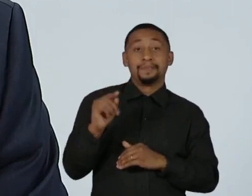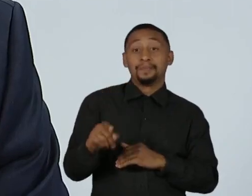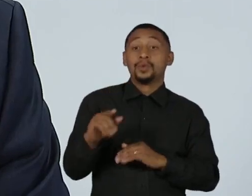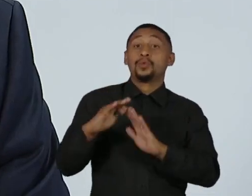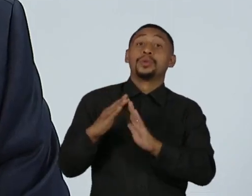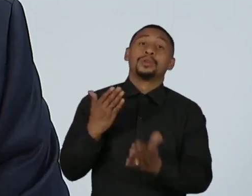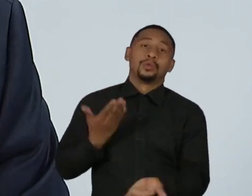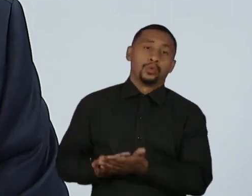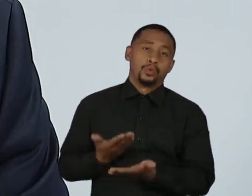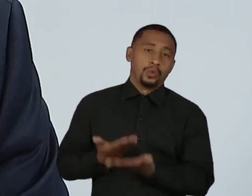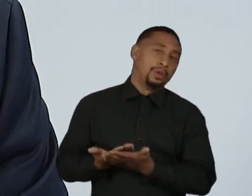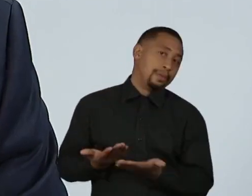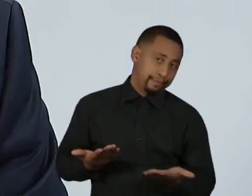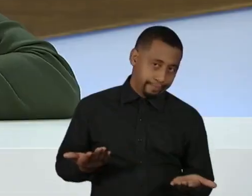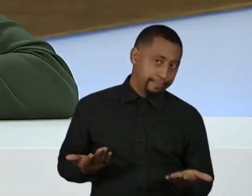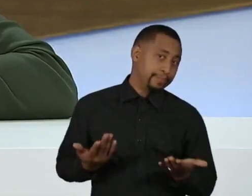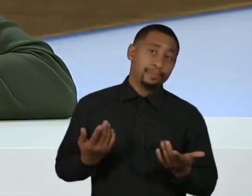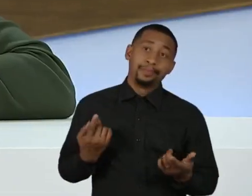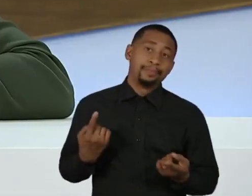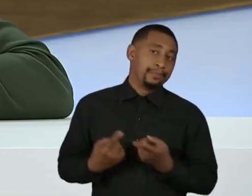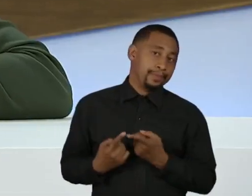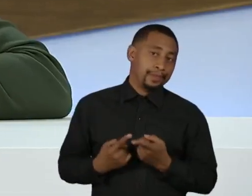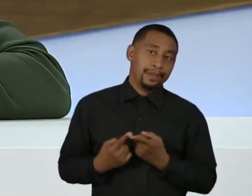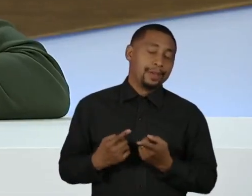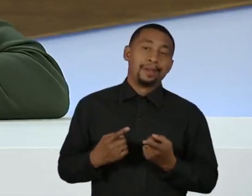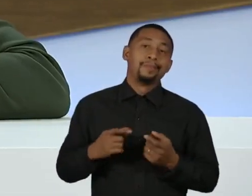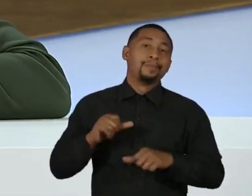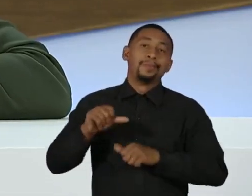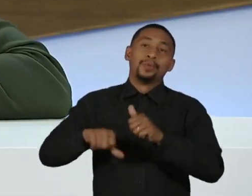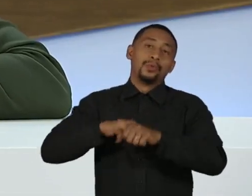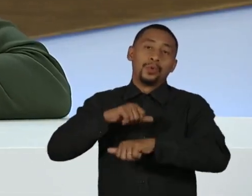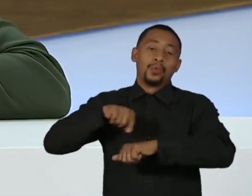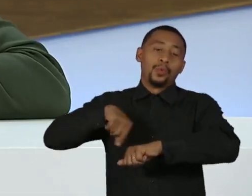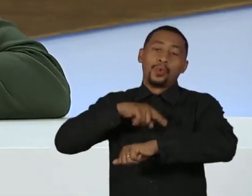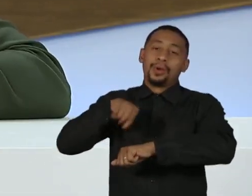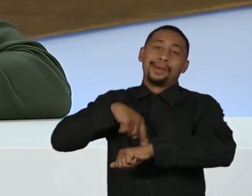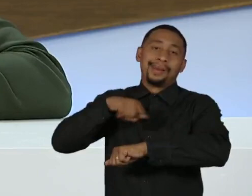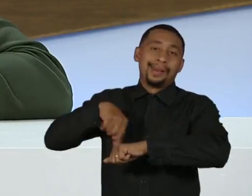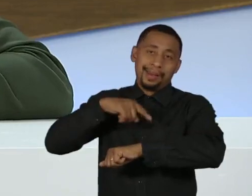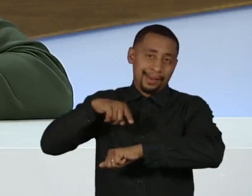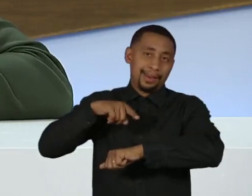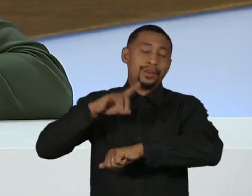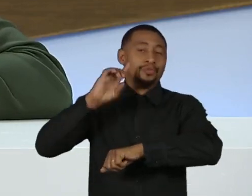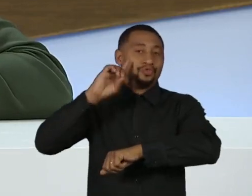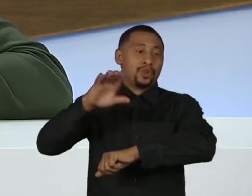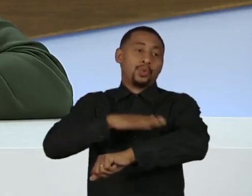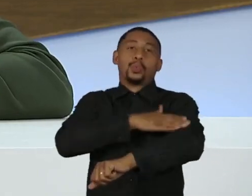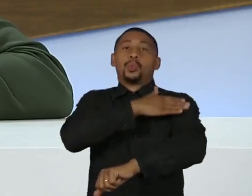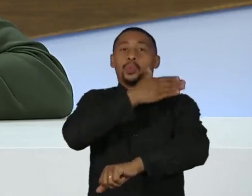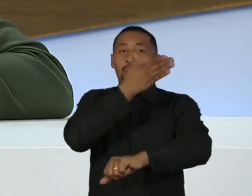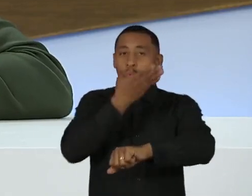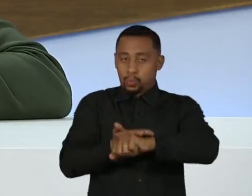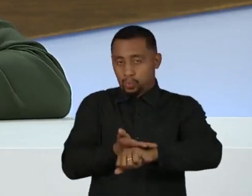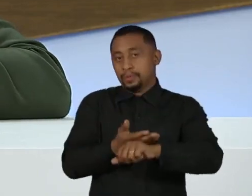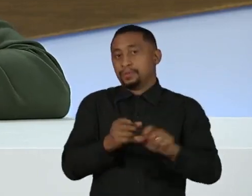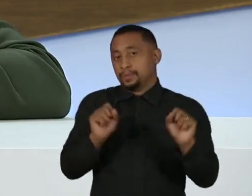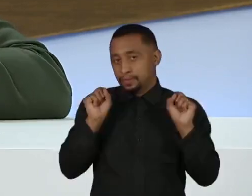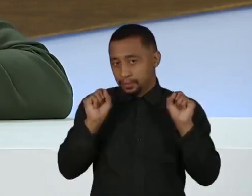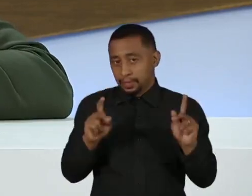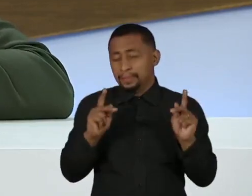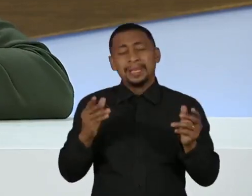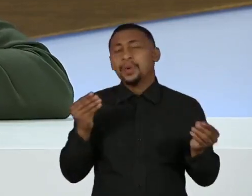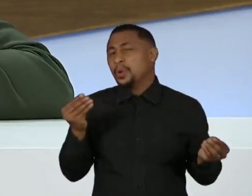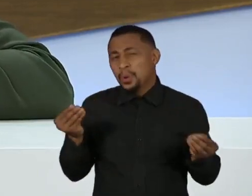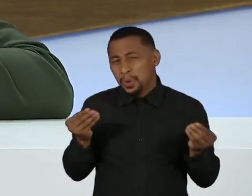implementação dos itinerários, da educação integral. Como que está sendo pensado para esses